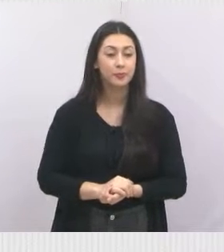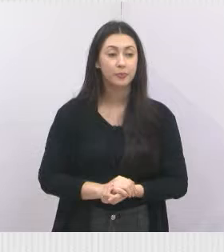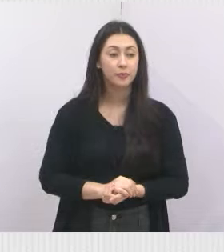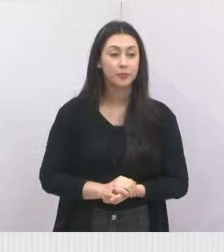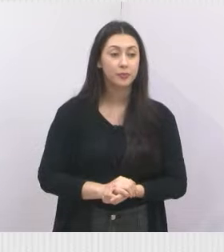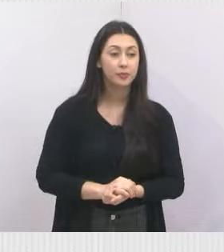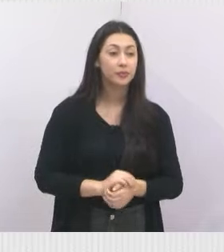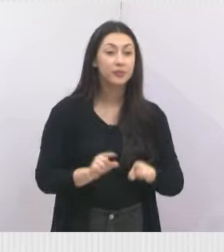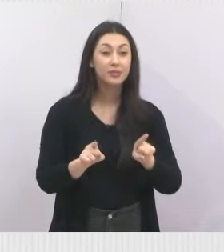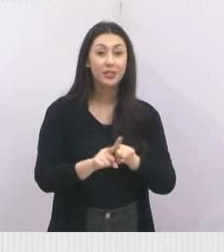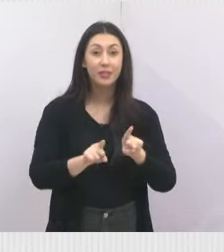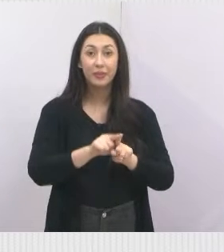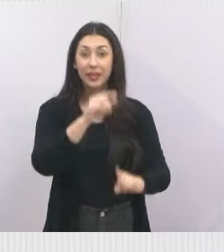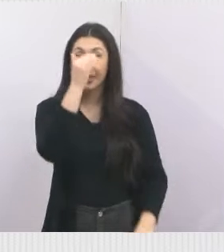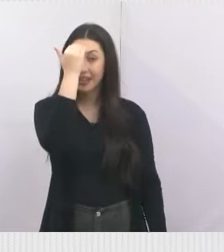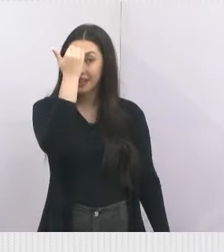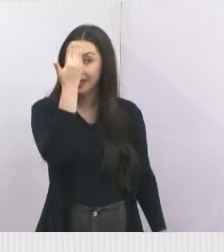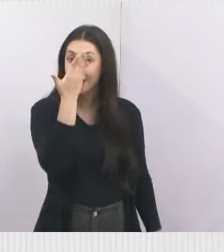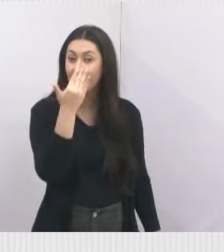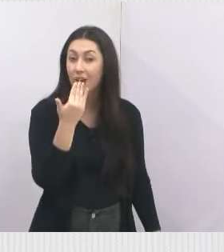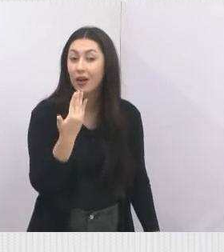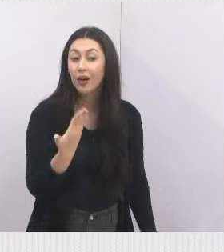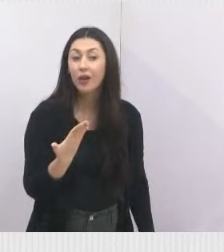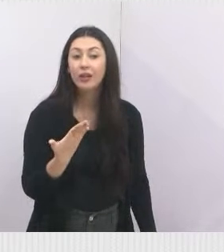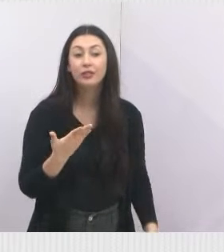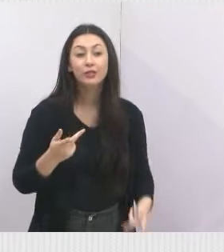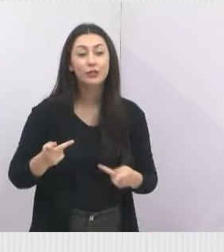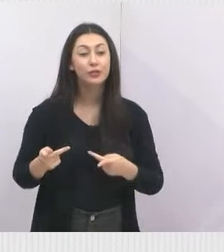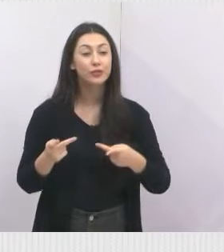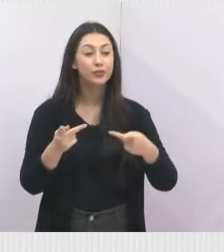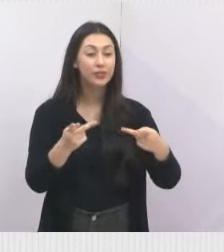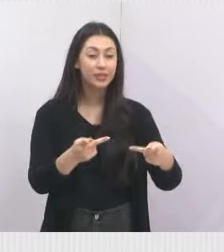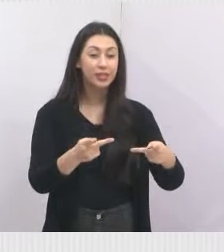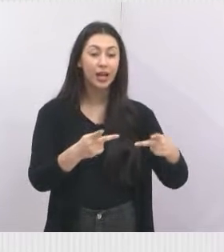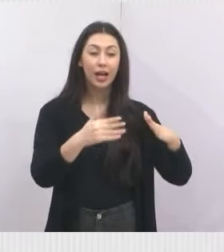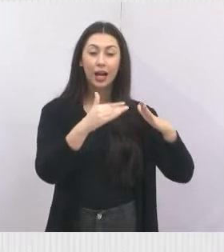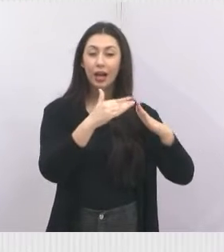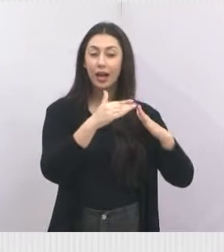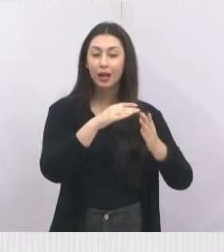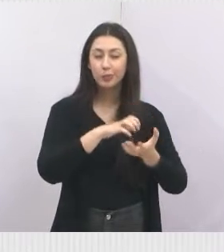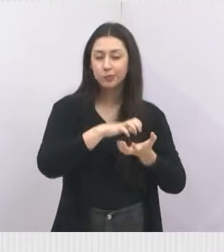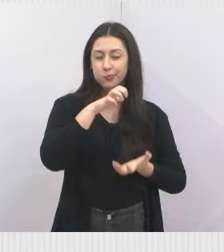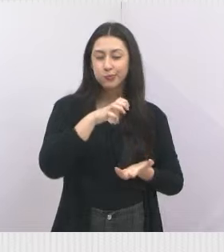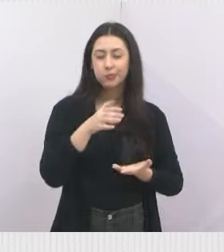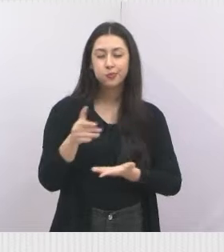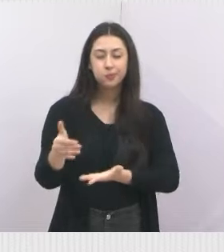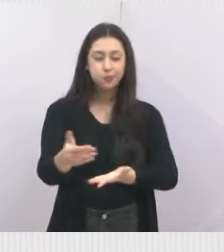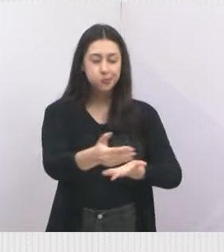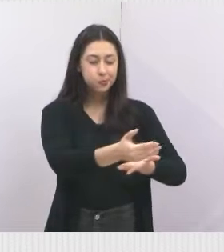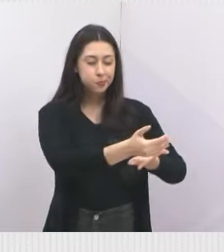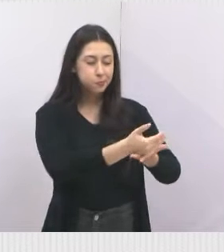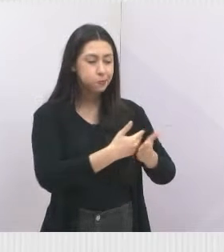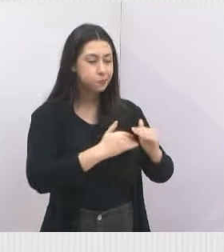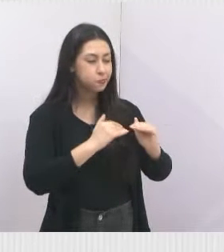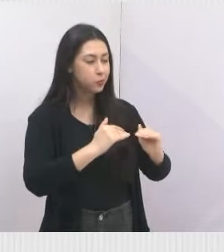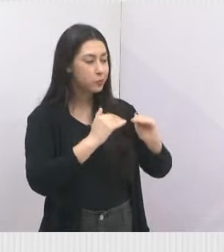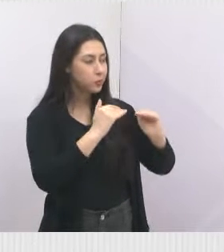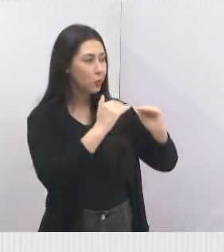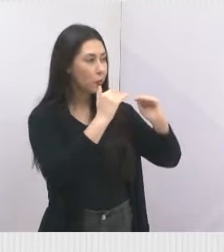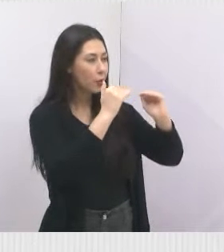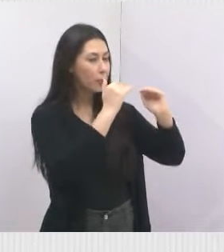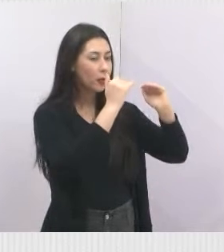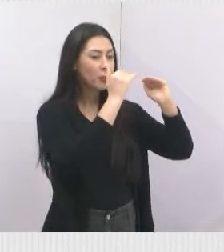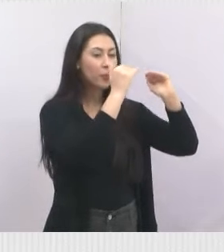tivemos a honra de estar lá no asilo, onde foi armazenado toda esta doação, e